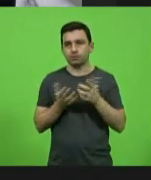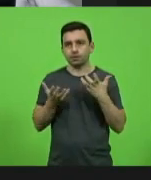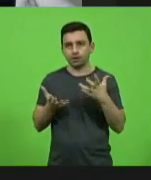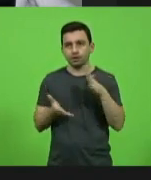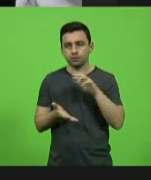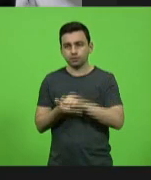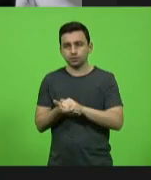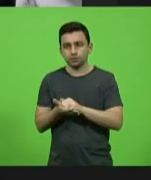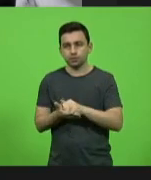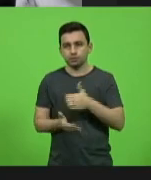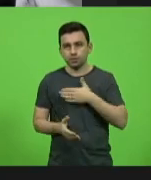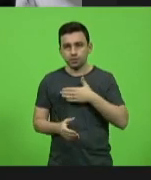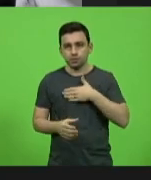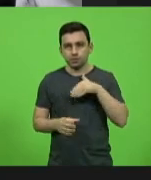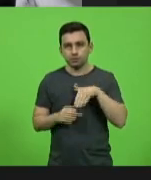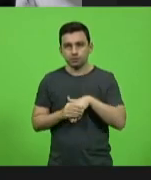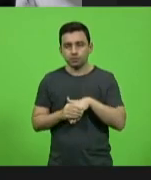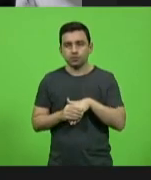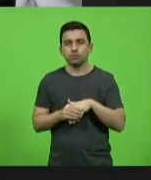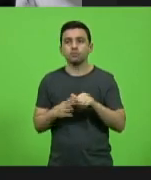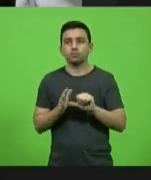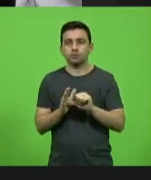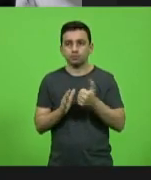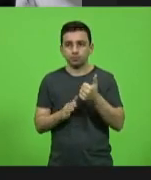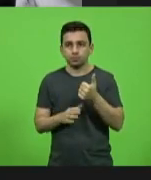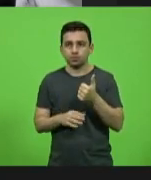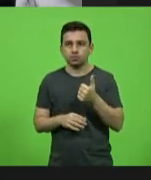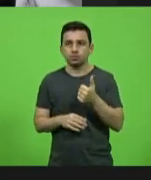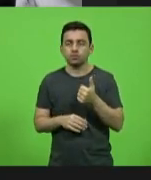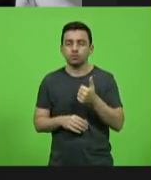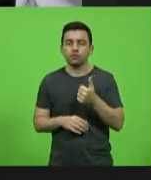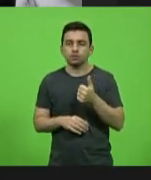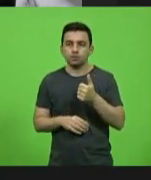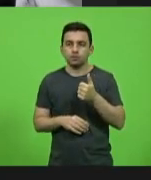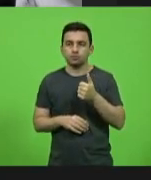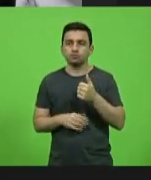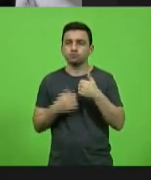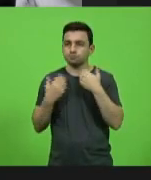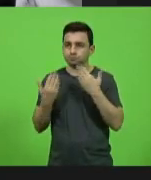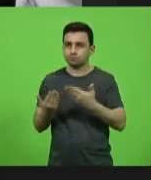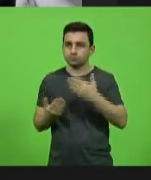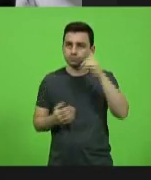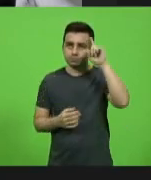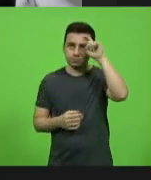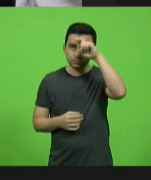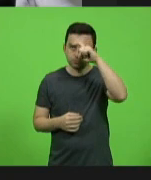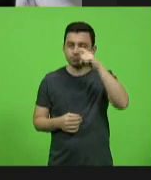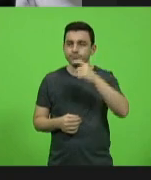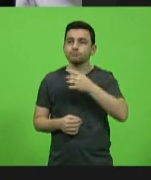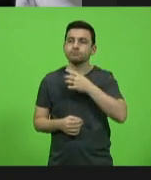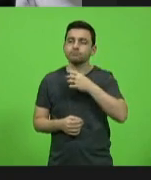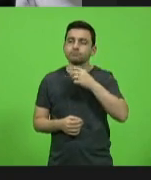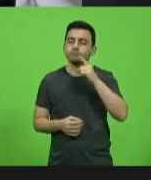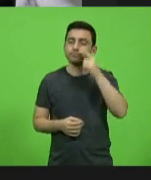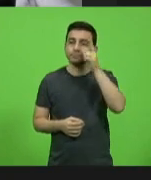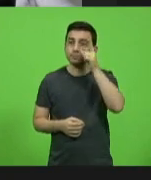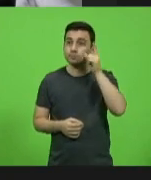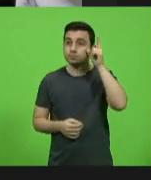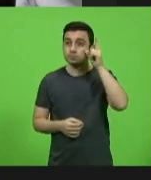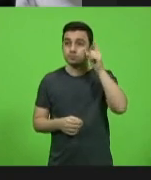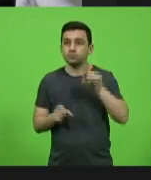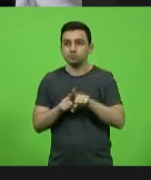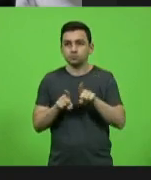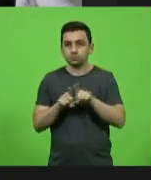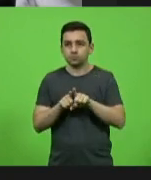votos, primeiramente, no deputado Marcos Vieira, também no senhor Laércio. Voto também no deputado